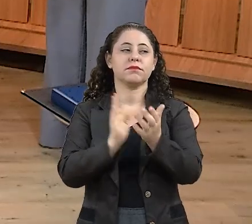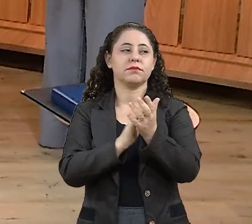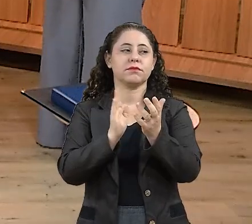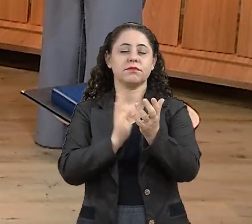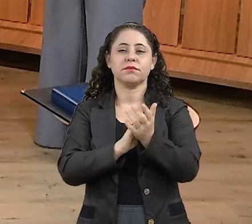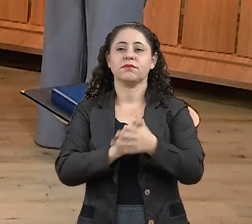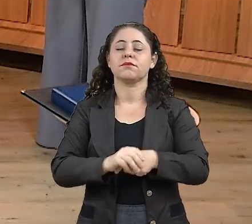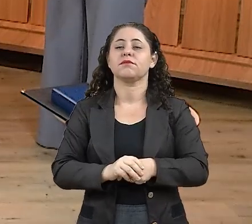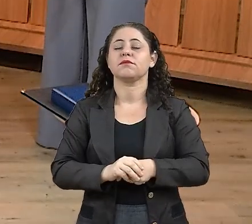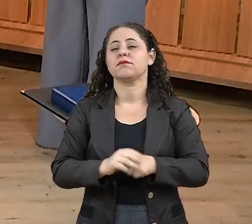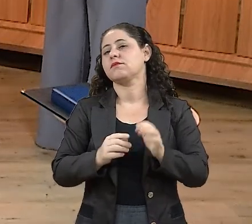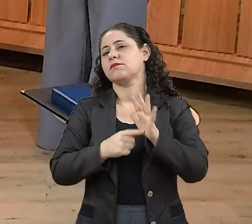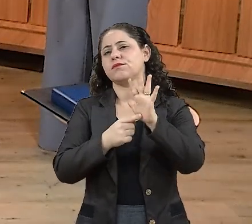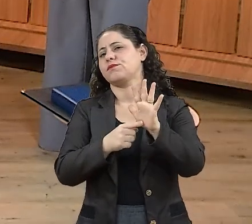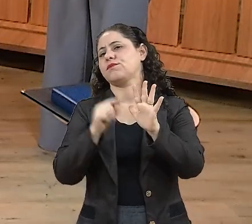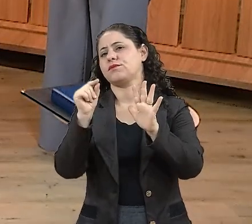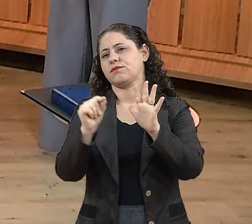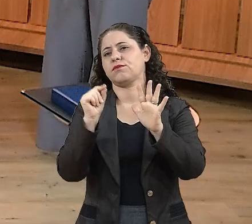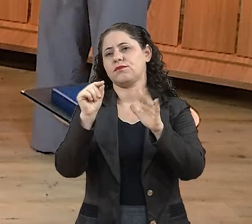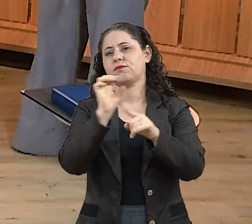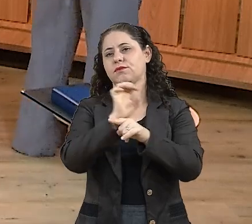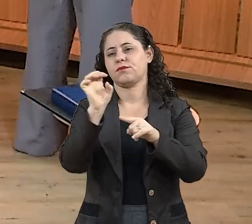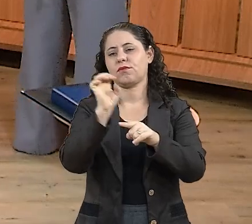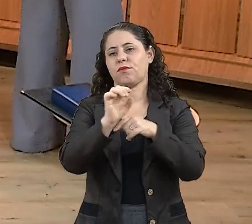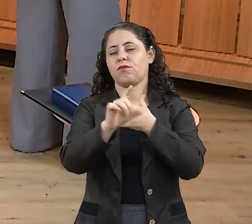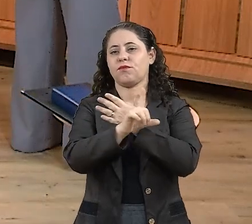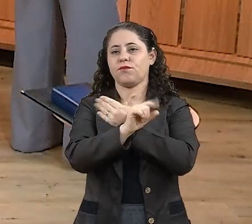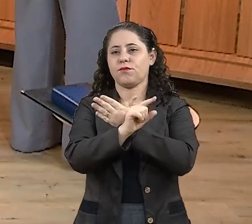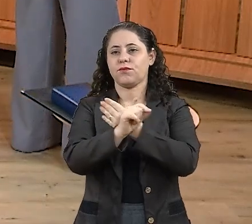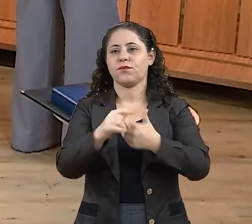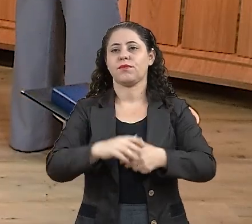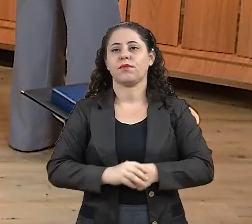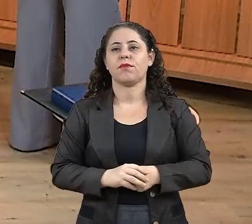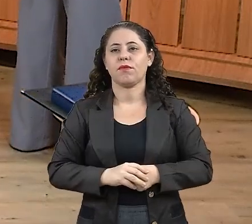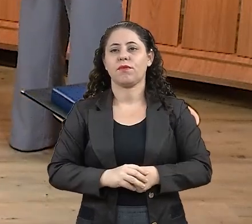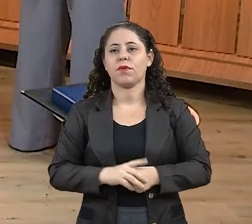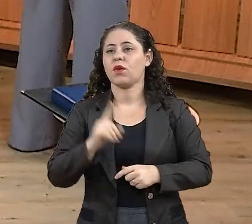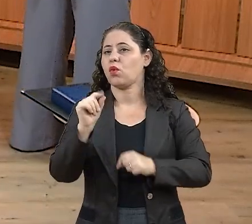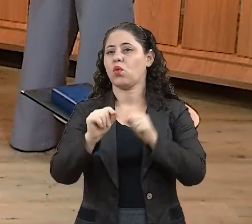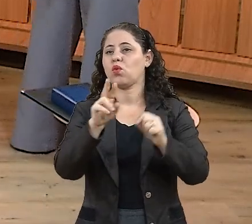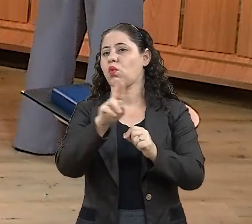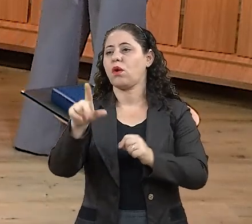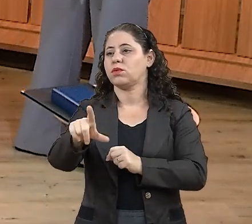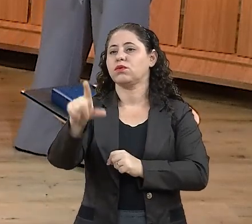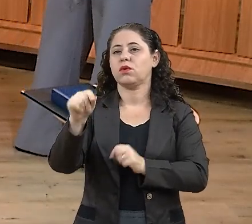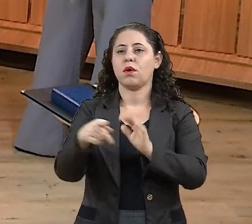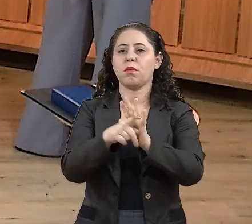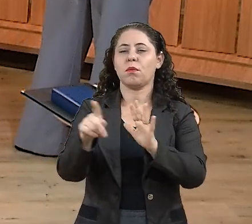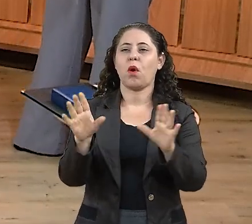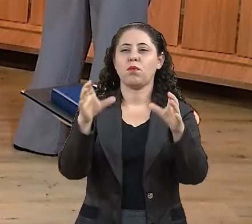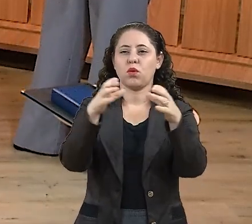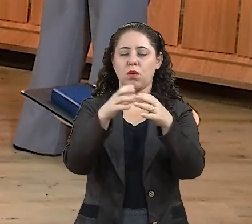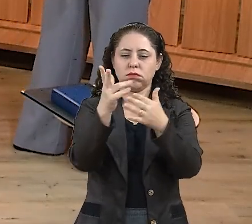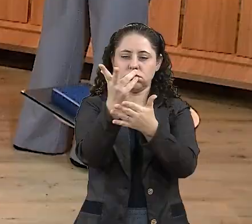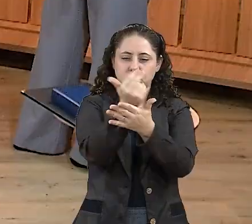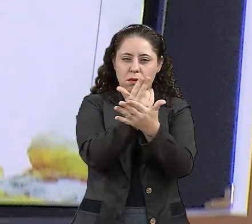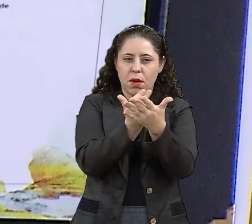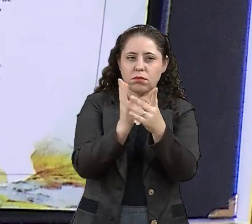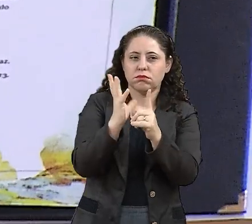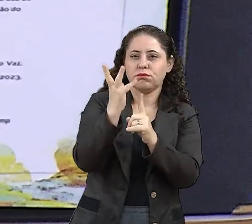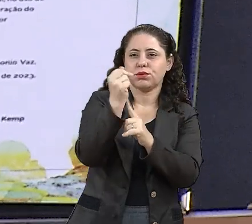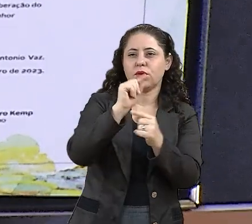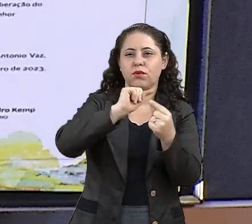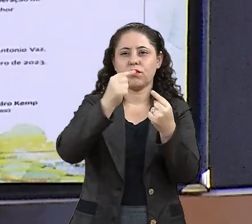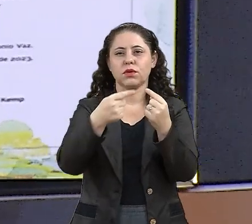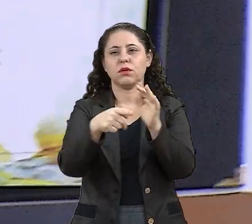retrata o estado do Pantanal, né? Que foi o cognome que levou toda uma arte voltada para esse